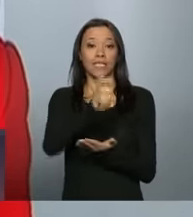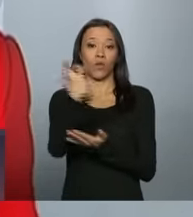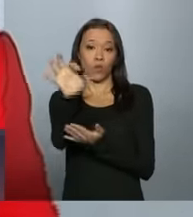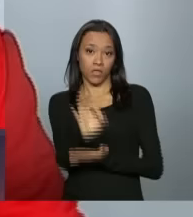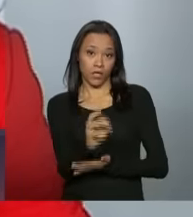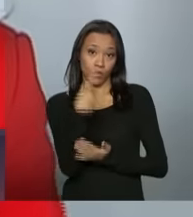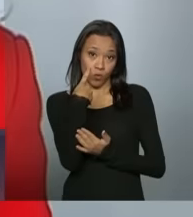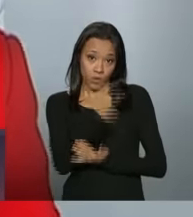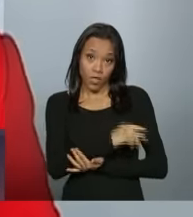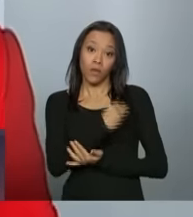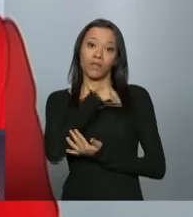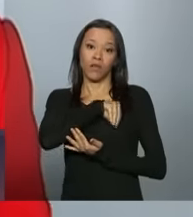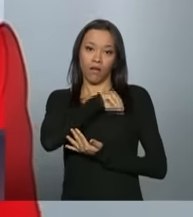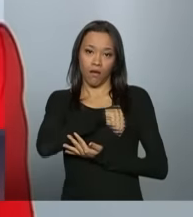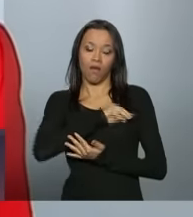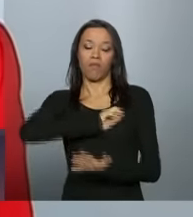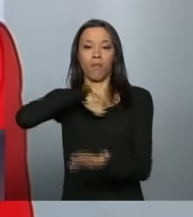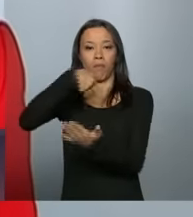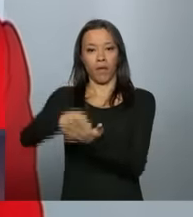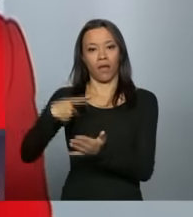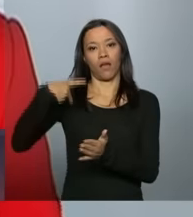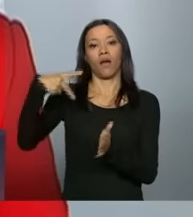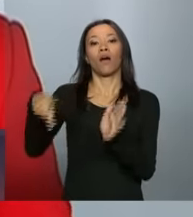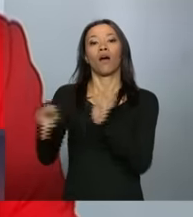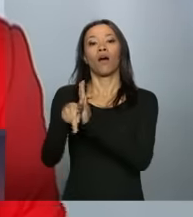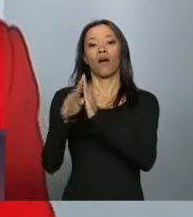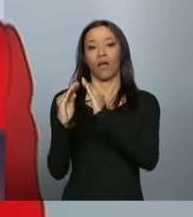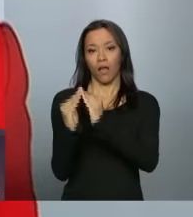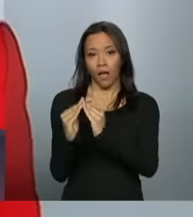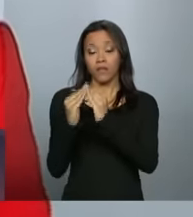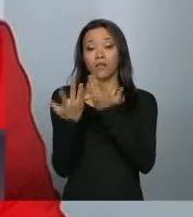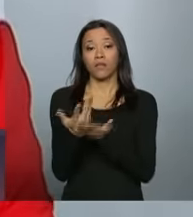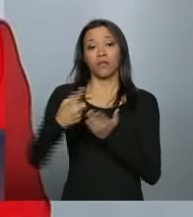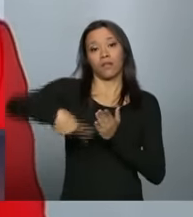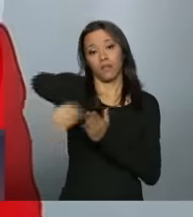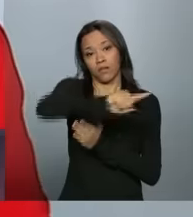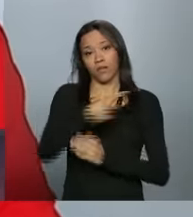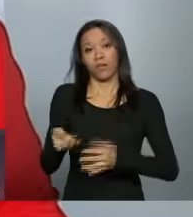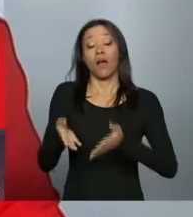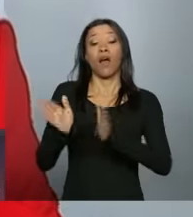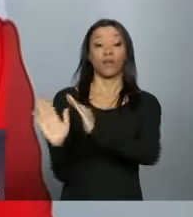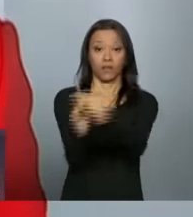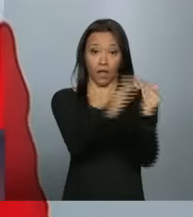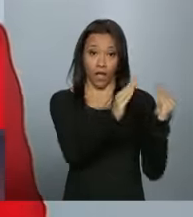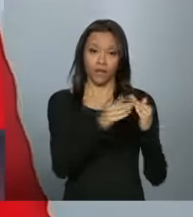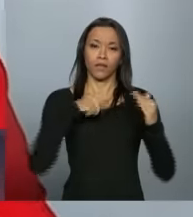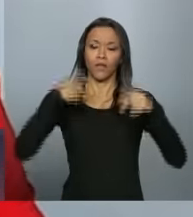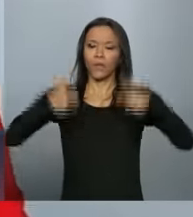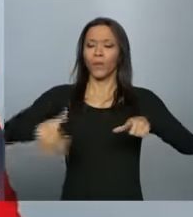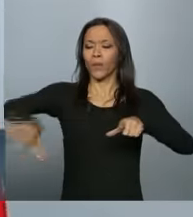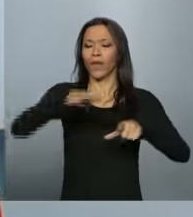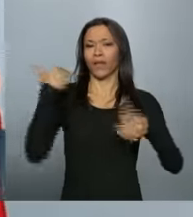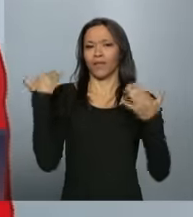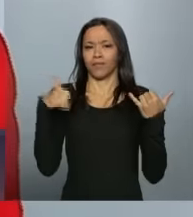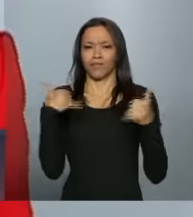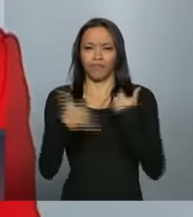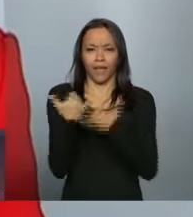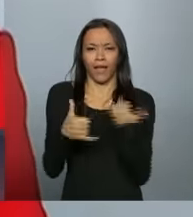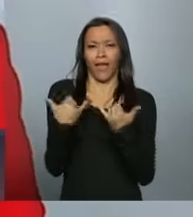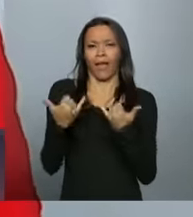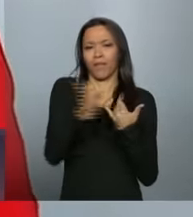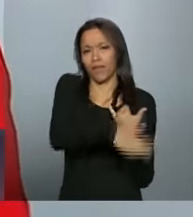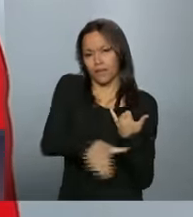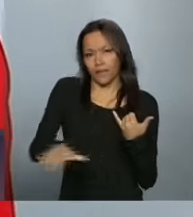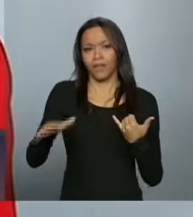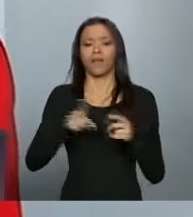rendimento para a aquisição da sua casa. Os condomínios, todos os condomínios têm áreas de lazer, como parquinhos para as crianças,